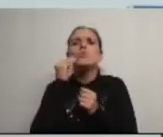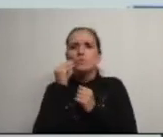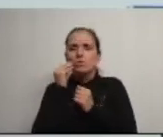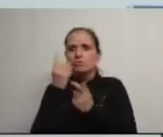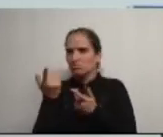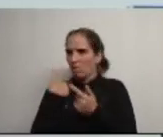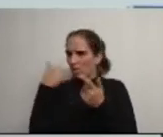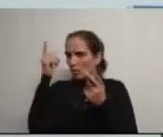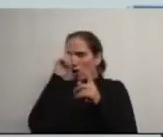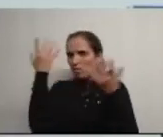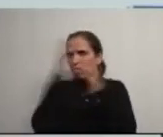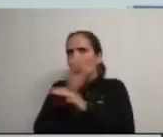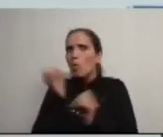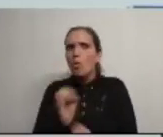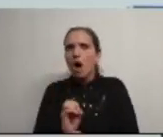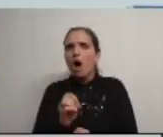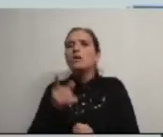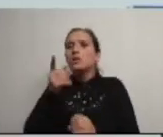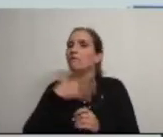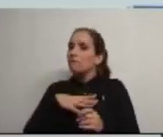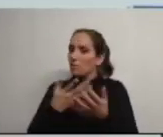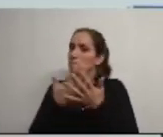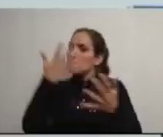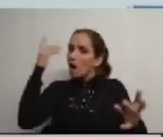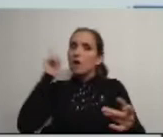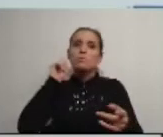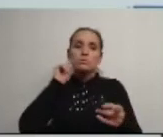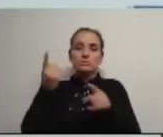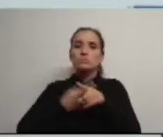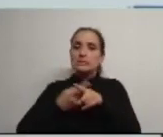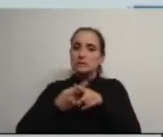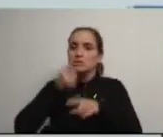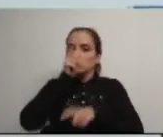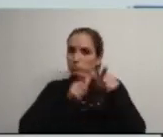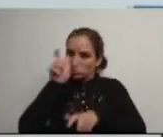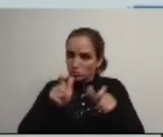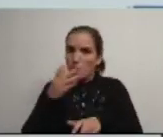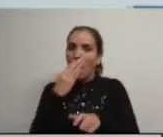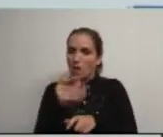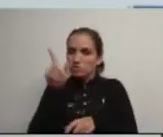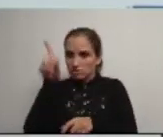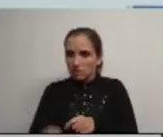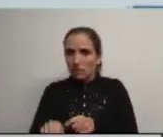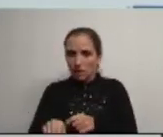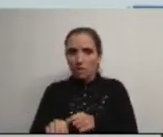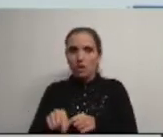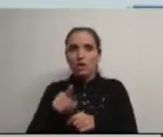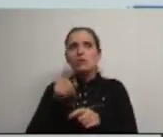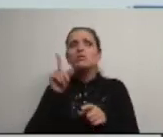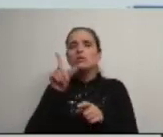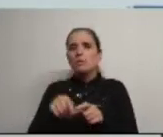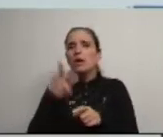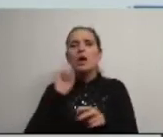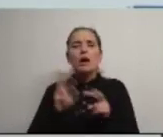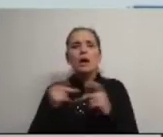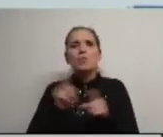sobre esta via mas para que sejam assegurados os superiores interesses quer dos alunos quer dos profissionais do setor o desafio que proponho é também que a Câmara Municipal